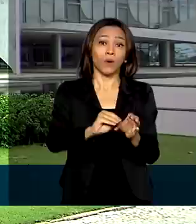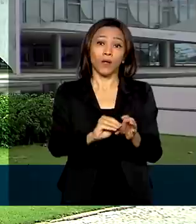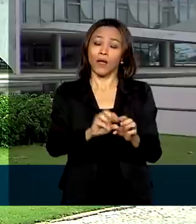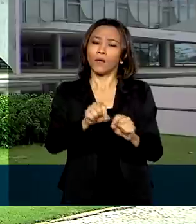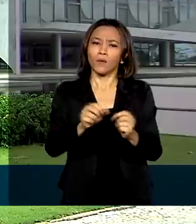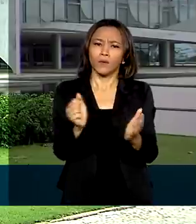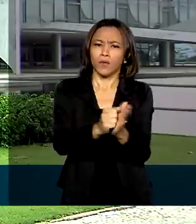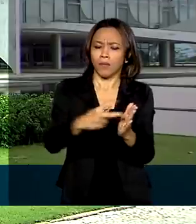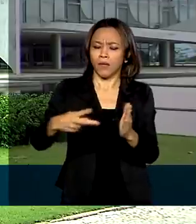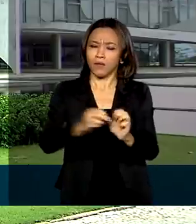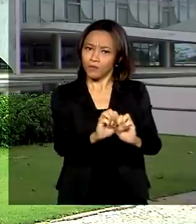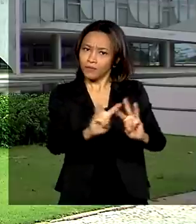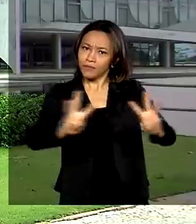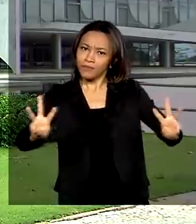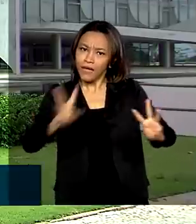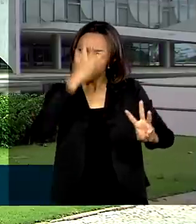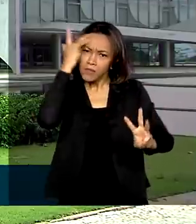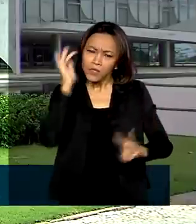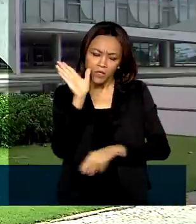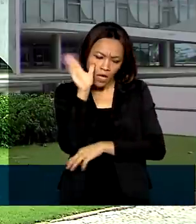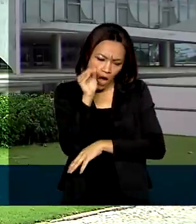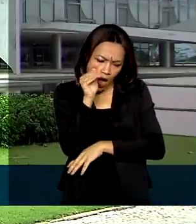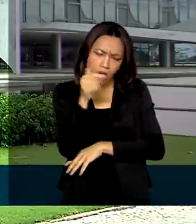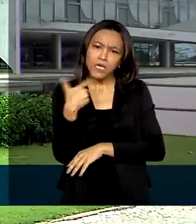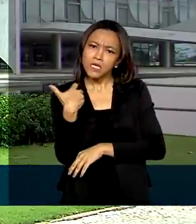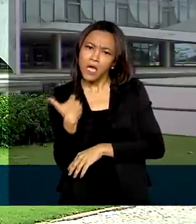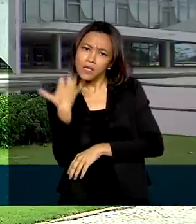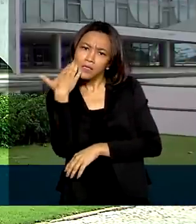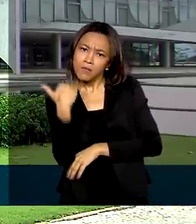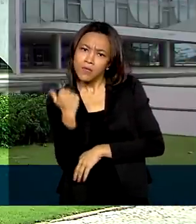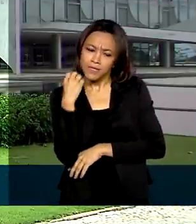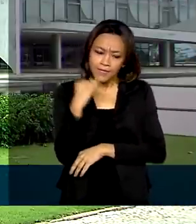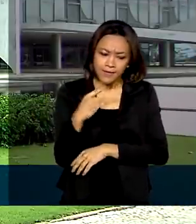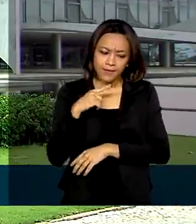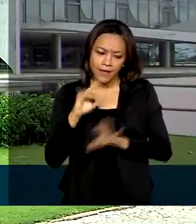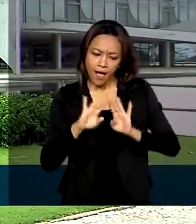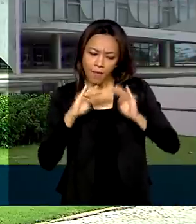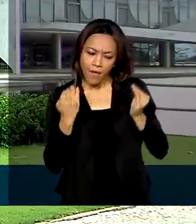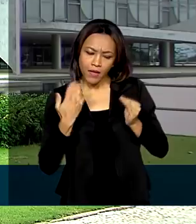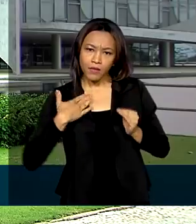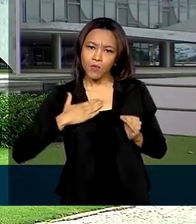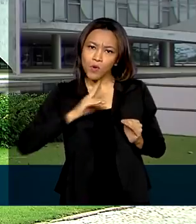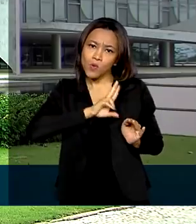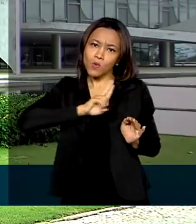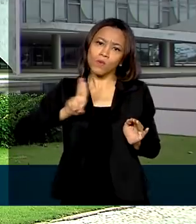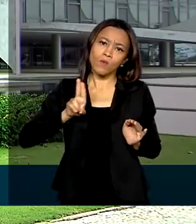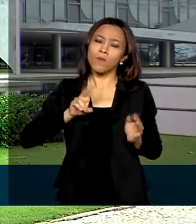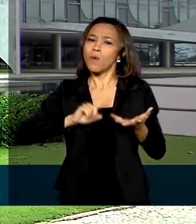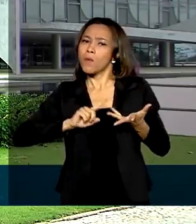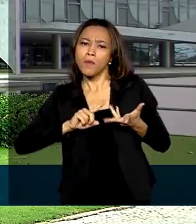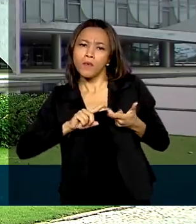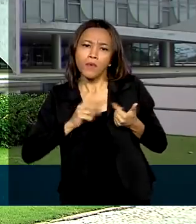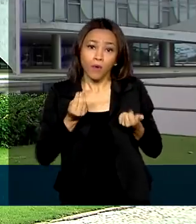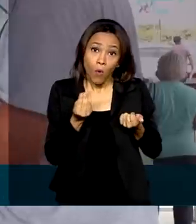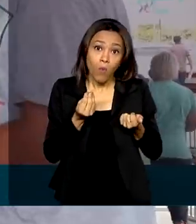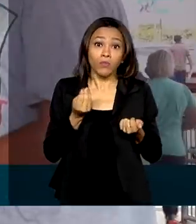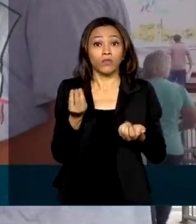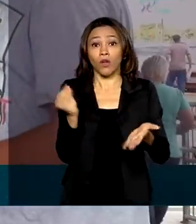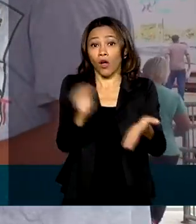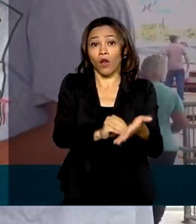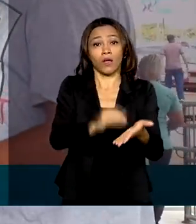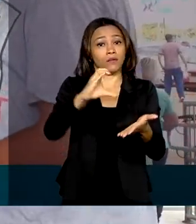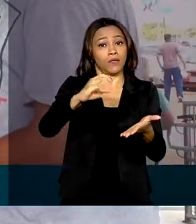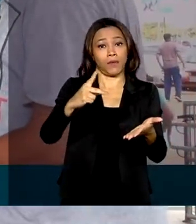ferramenta de consulta para o cidadão que quiser verificar se há alguma conta aberta em seu nome a partir da consulta pelo CPF.